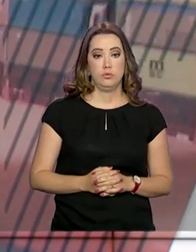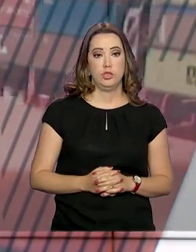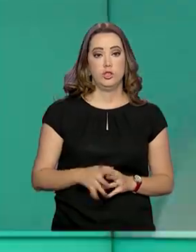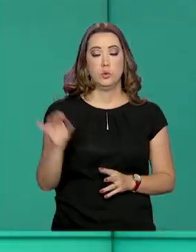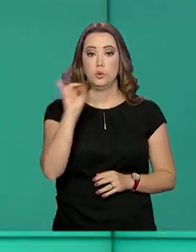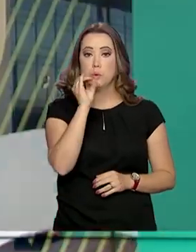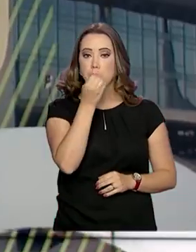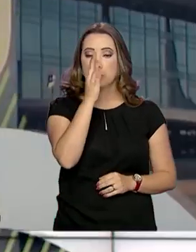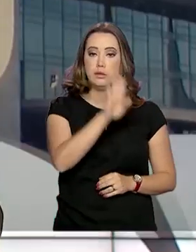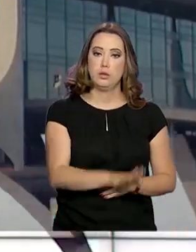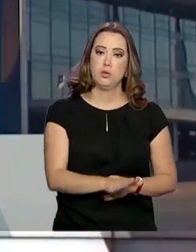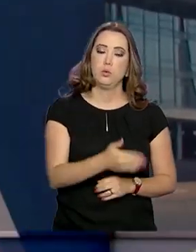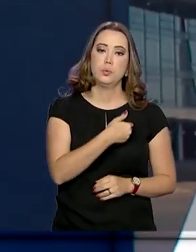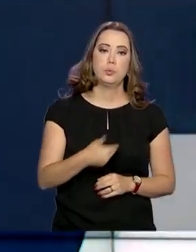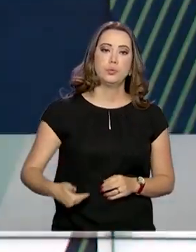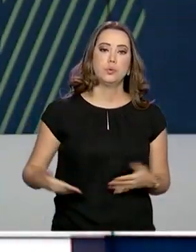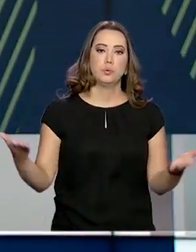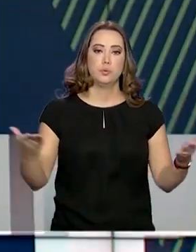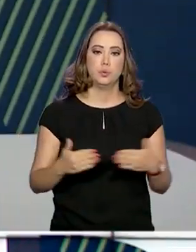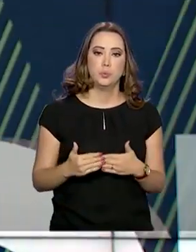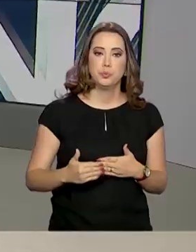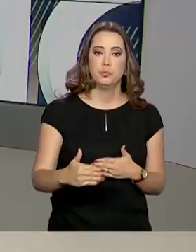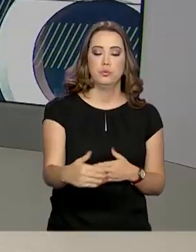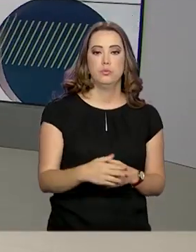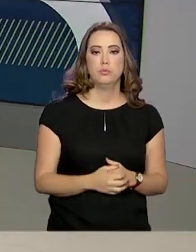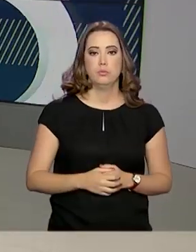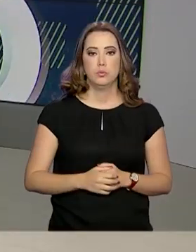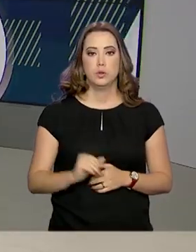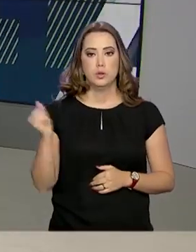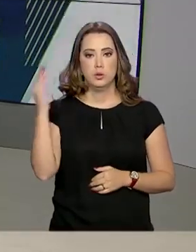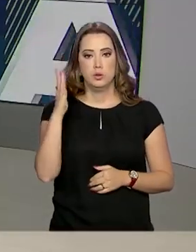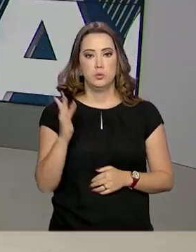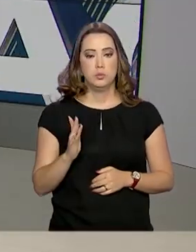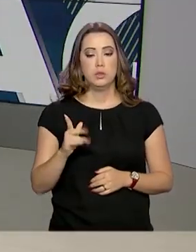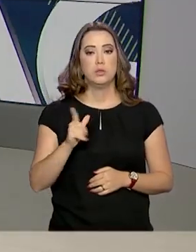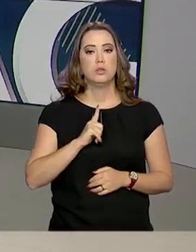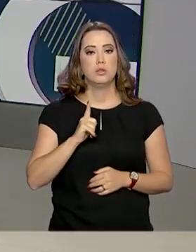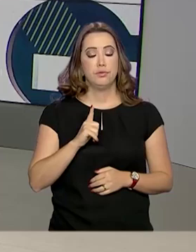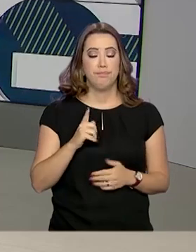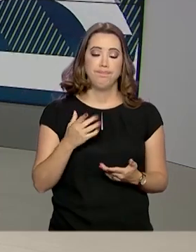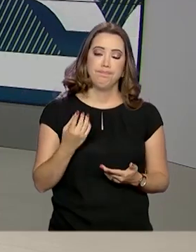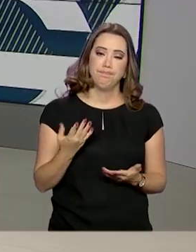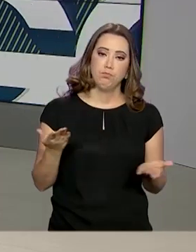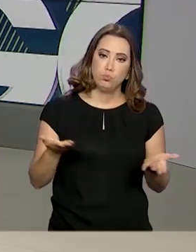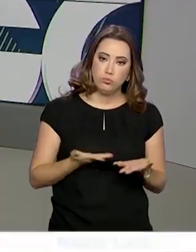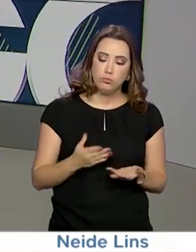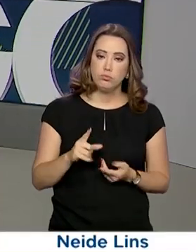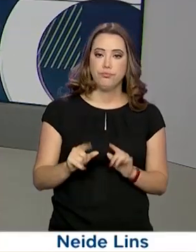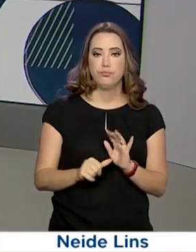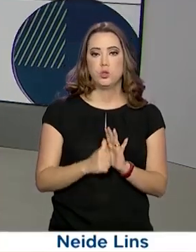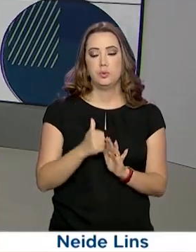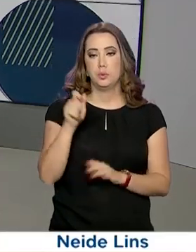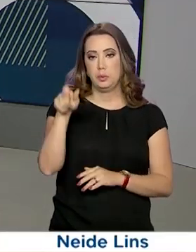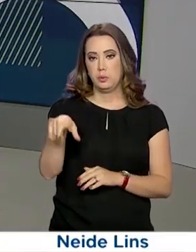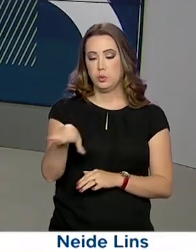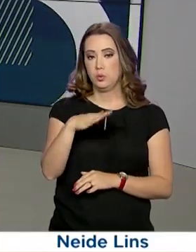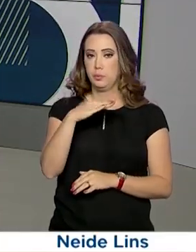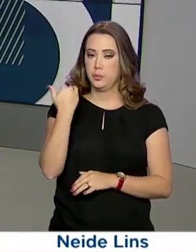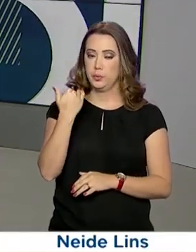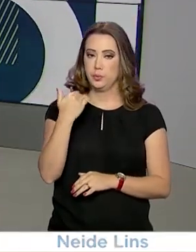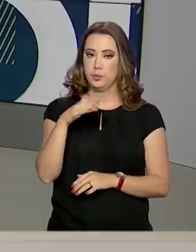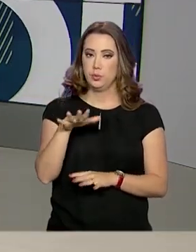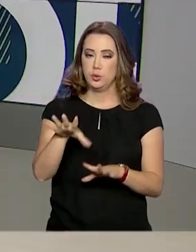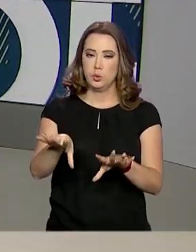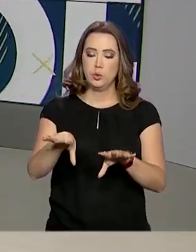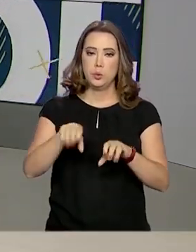Boa tarde, o governo agora já está no ar. O Brasil registrou hoje a primeira morte por Covid-19. A